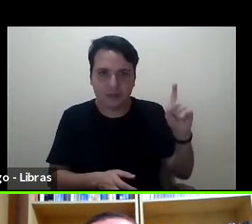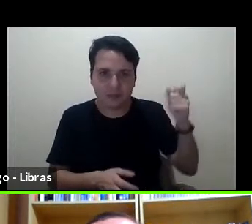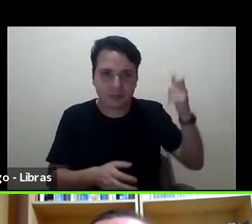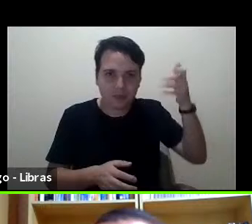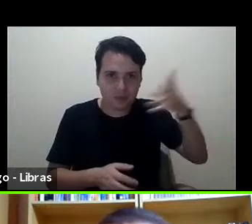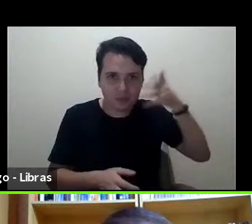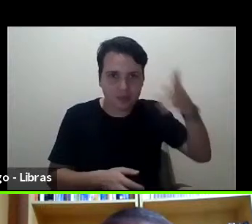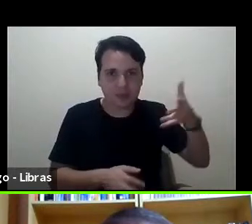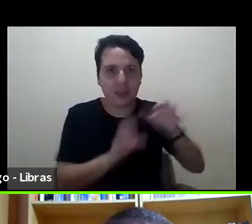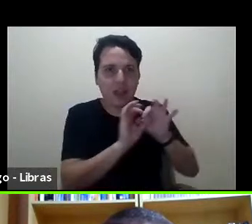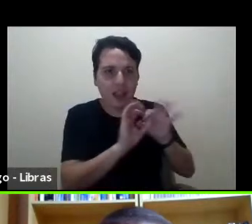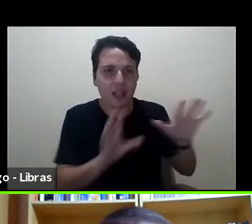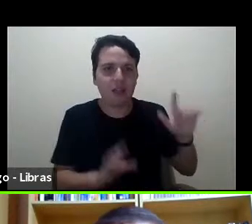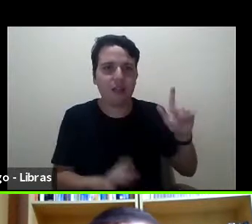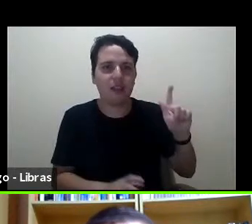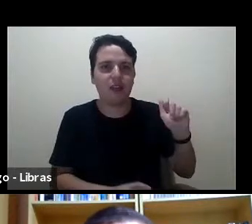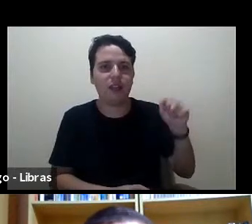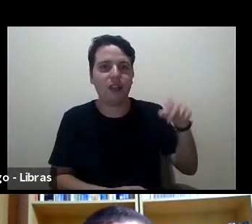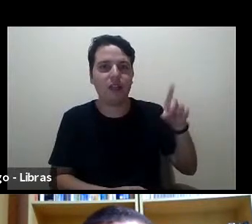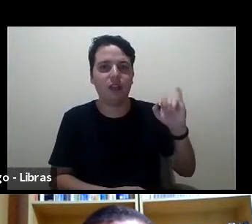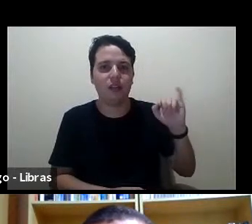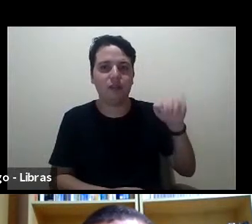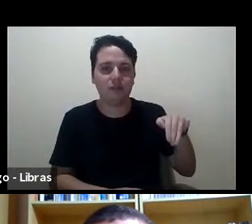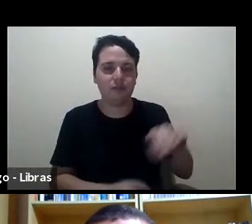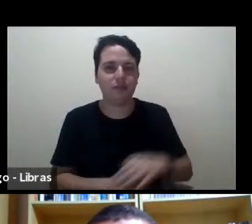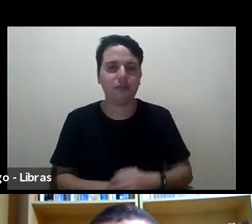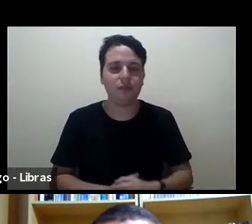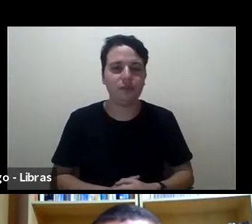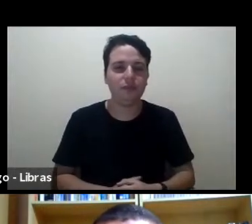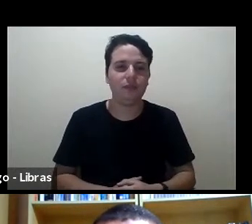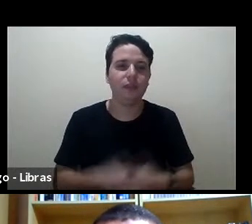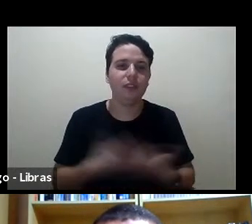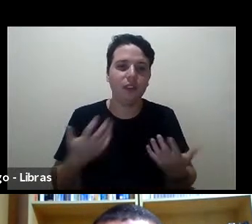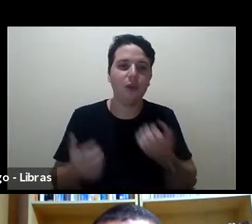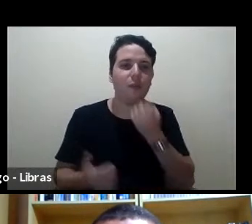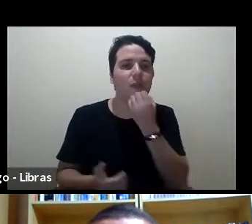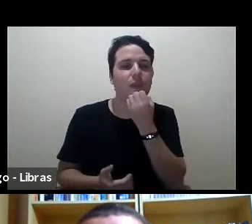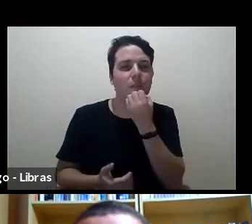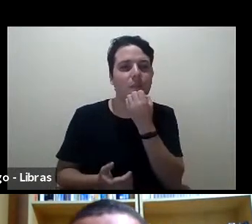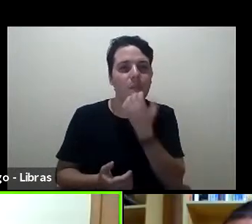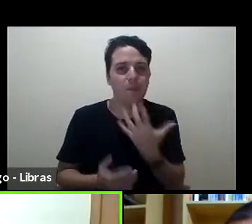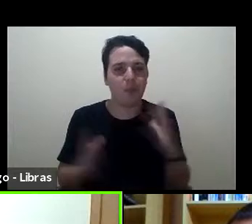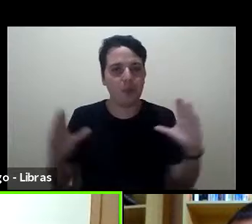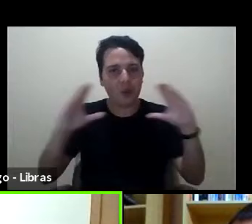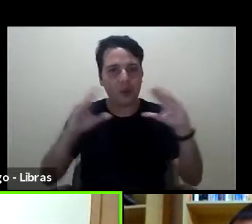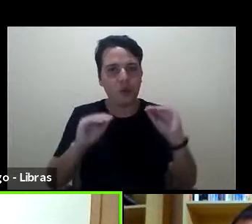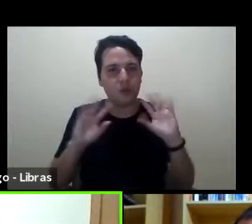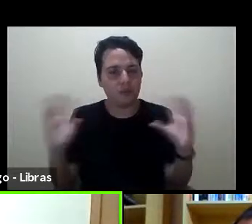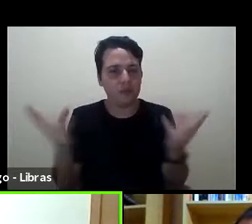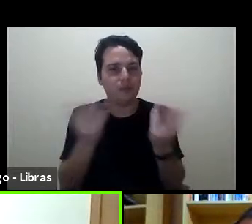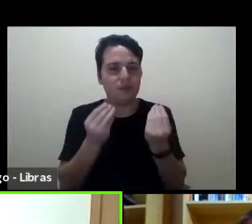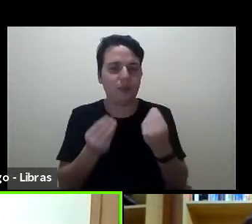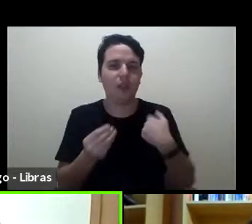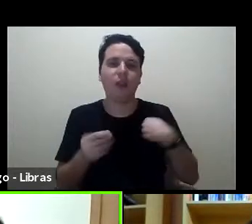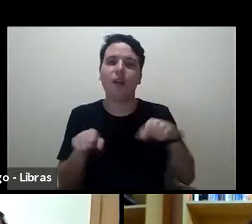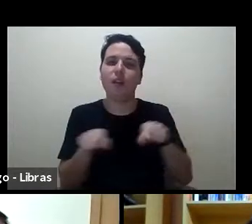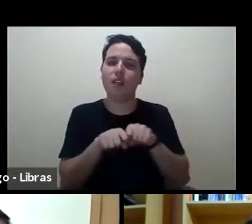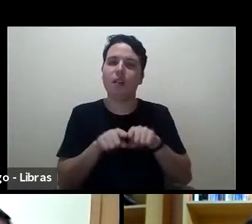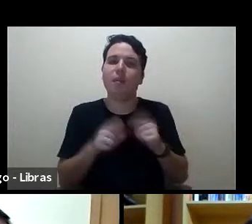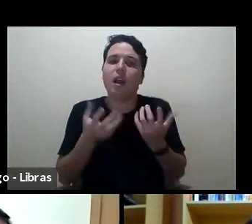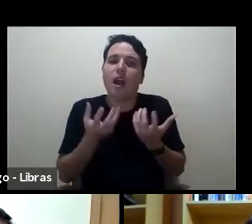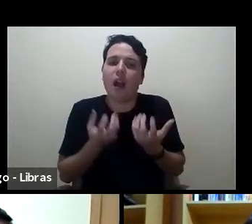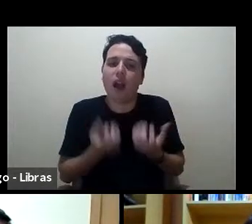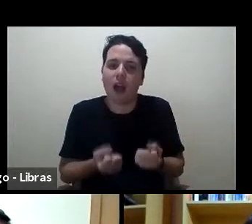segue. Perfeito, então tá bem, muito boa noite para todo mundo, também aceitei com muita